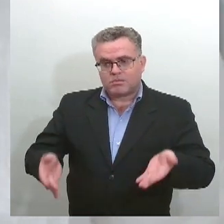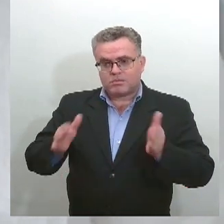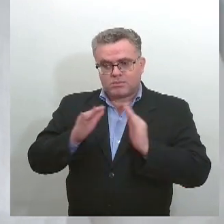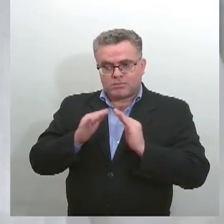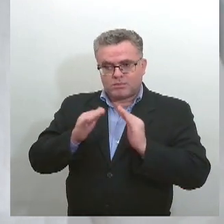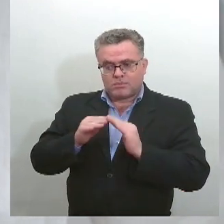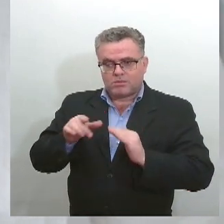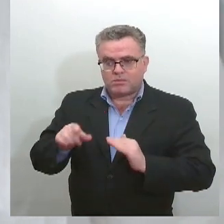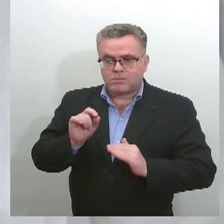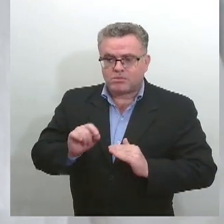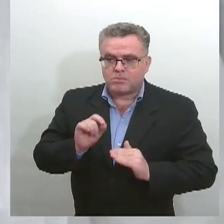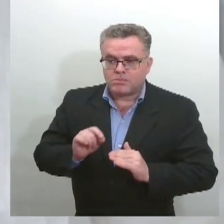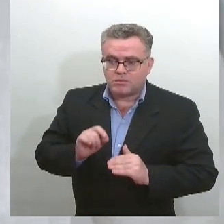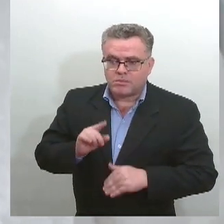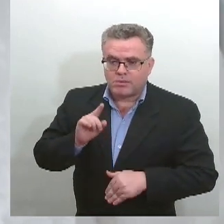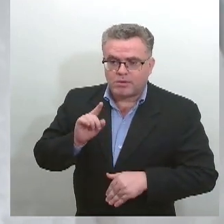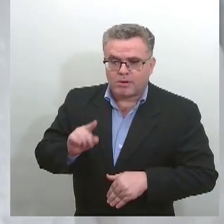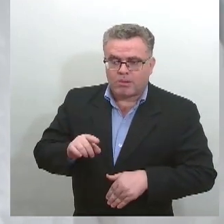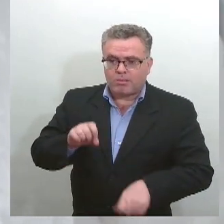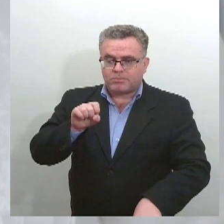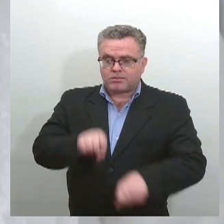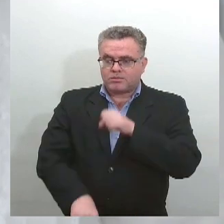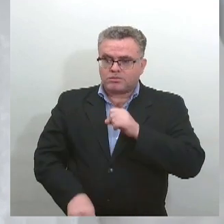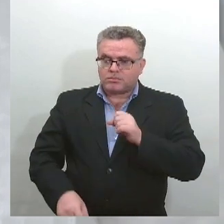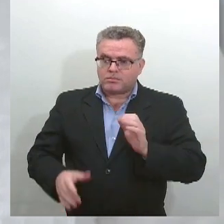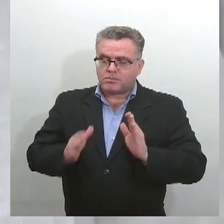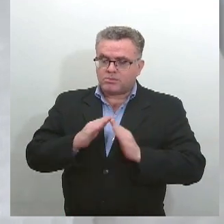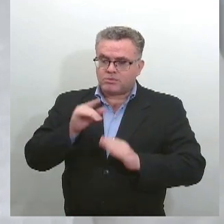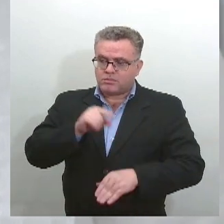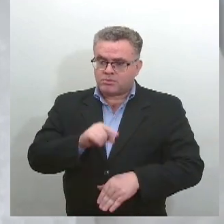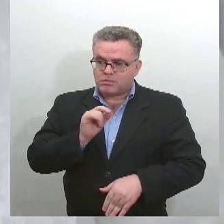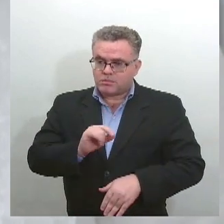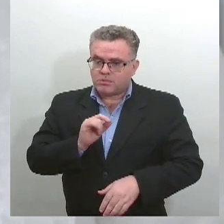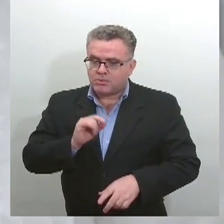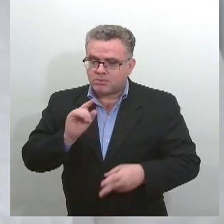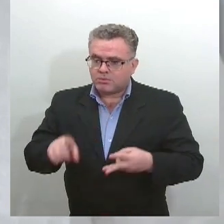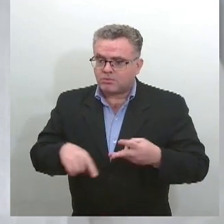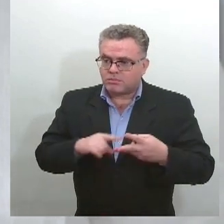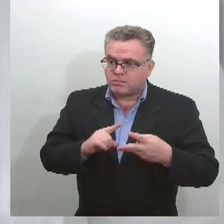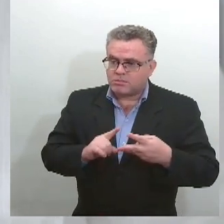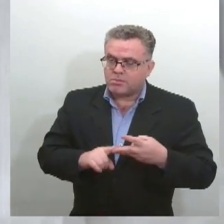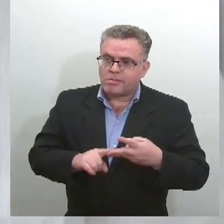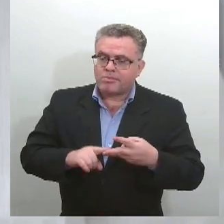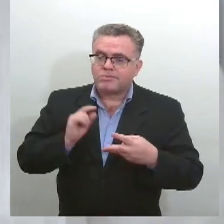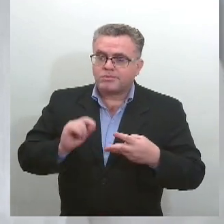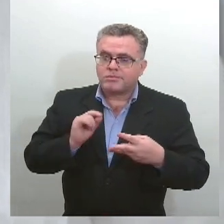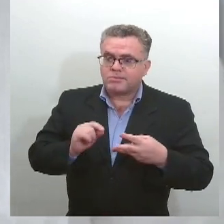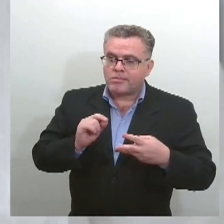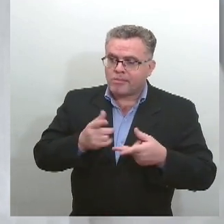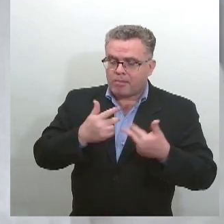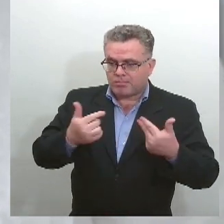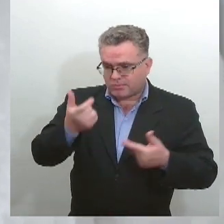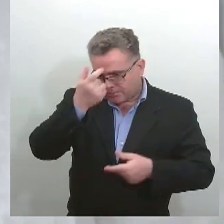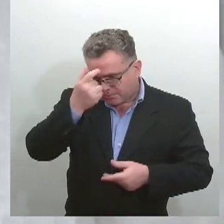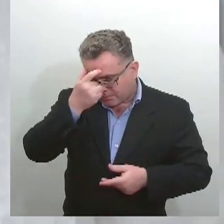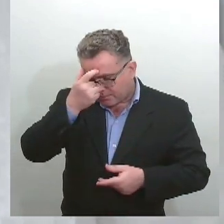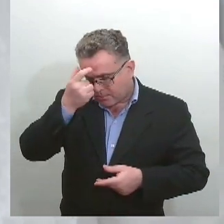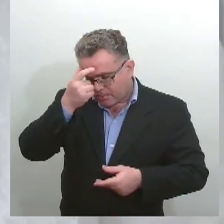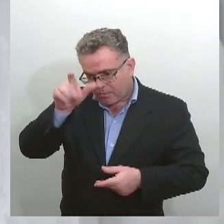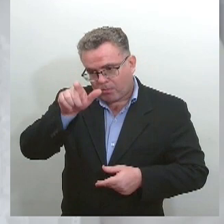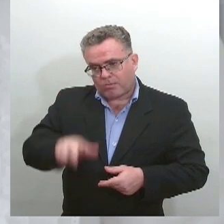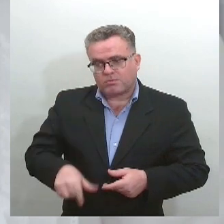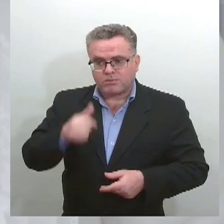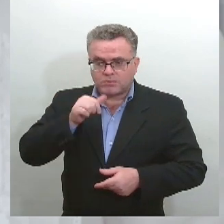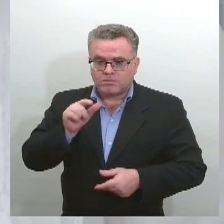realmente eles destroem o patrimônio da vítima. Referente à questão psicológica, o afastamento